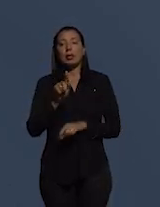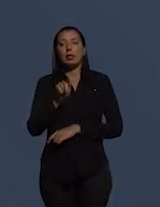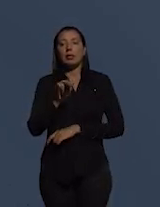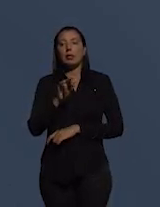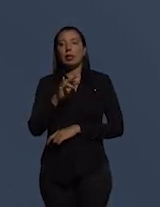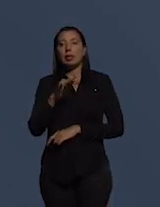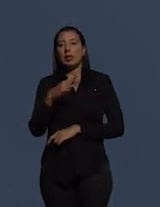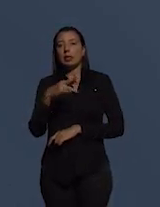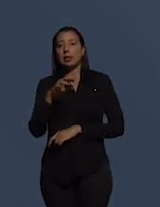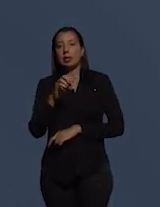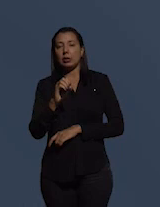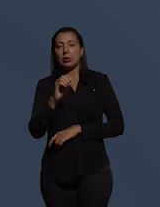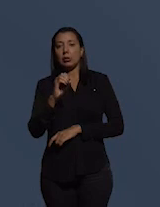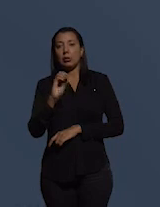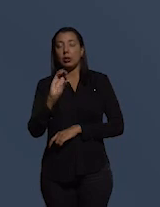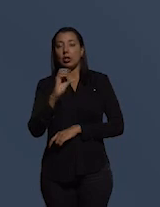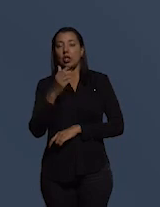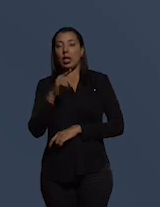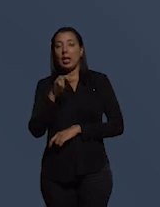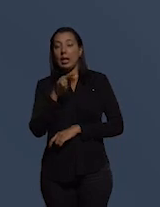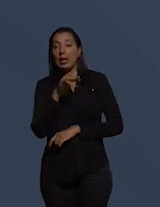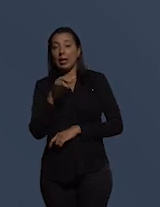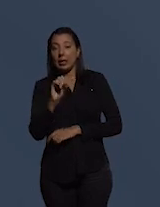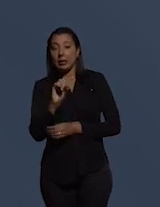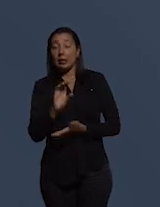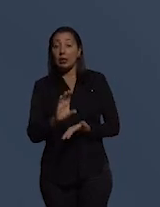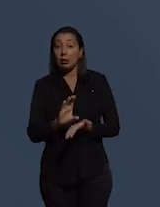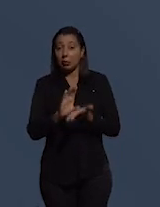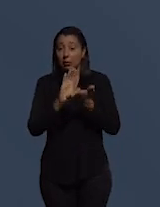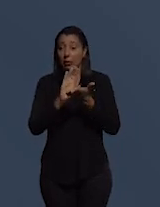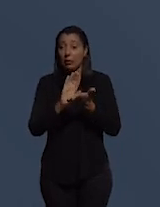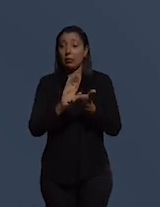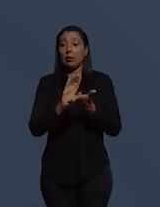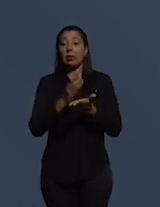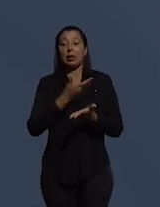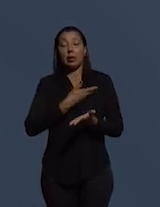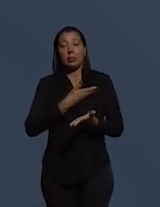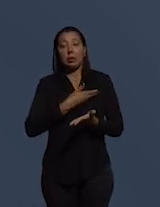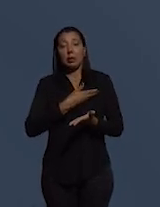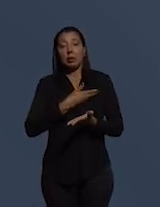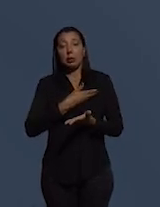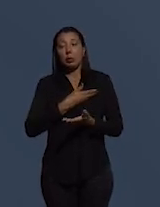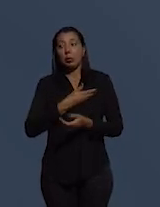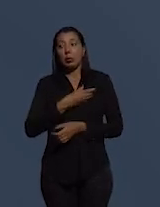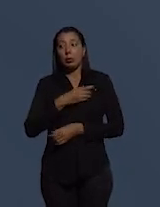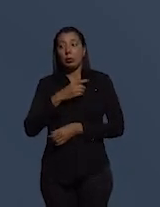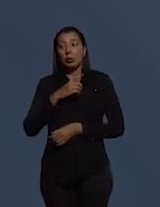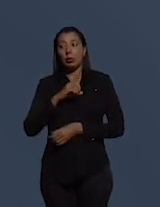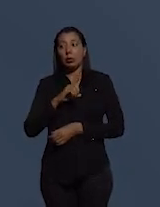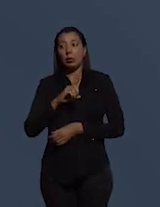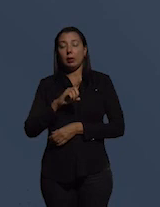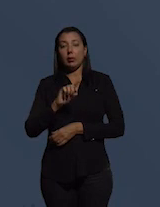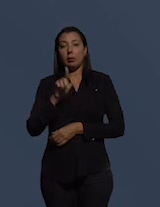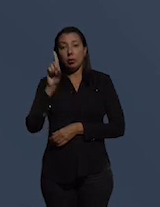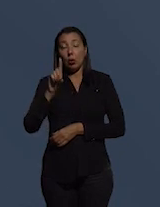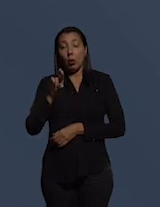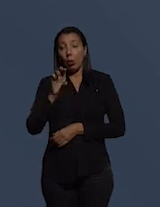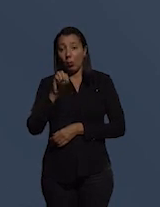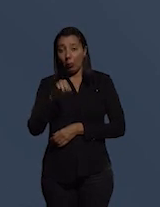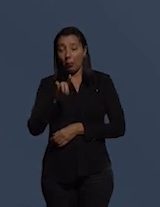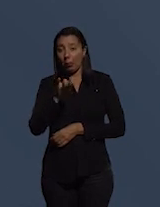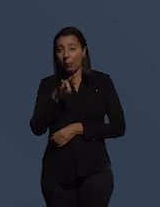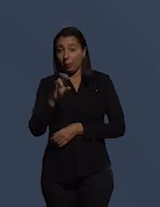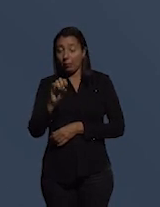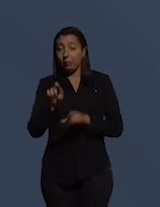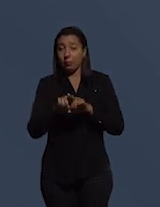Silva, dito chalaça, conselheiro, confidente amigo de Dom Pedro I, quando afirmava ainda na época do